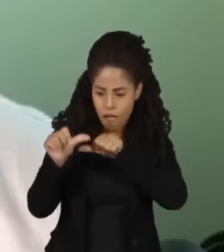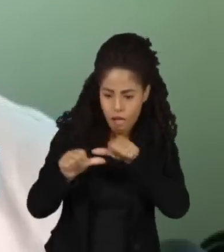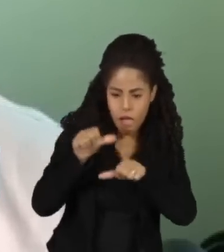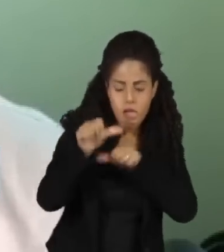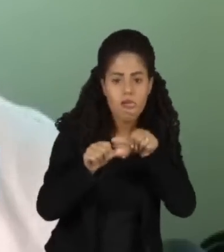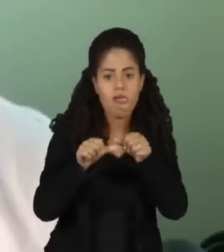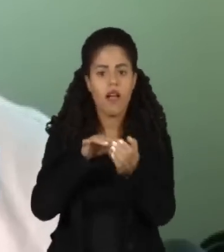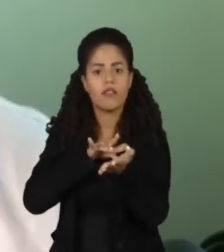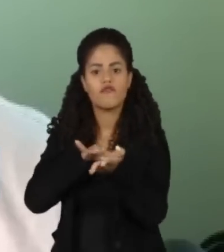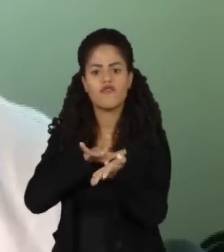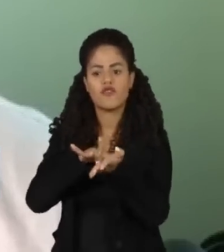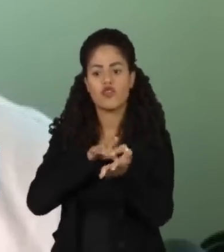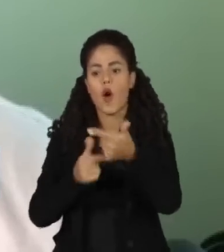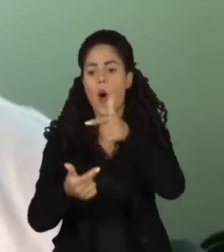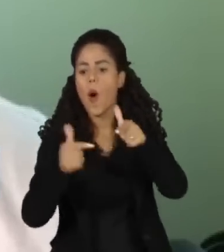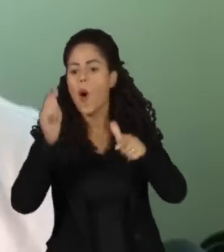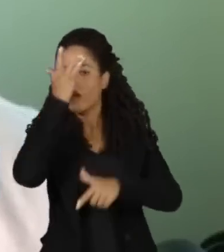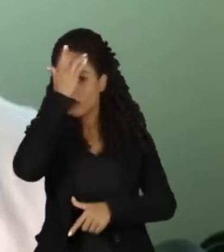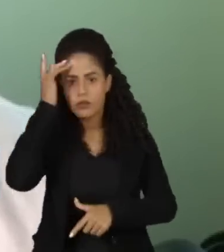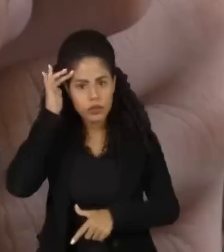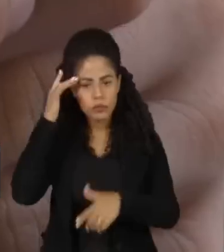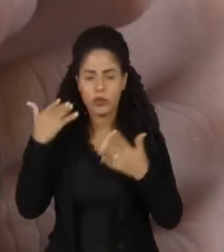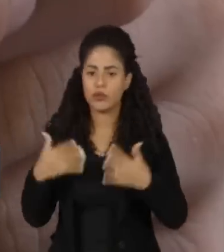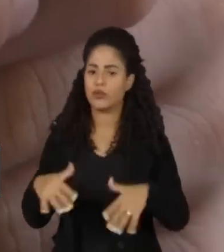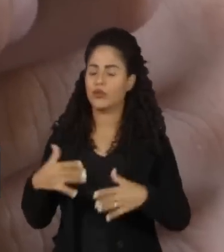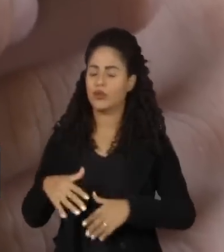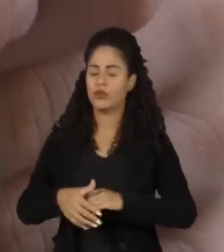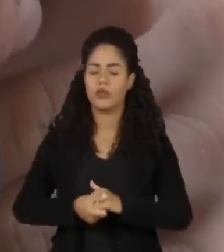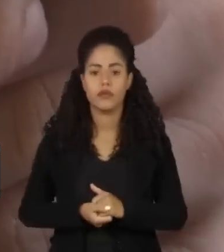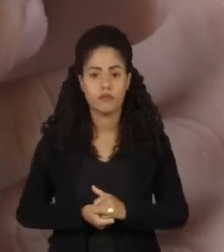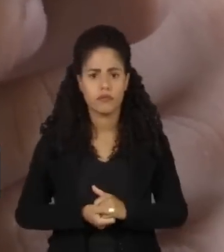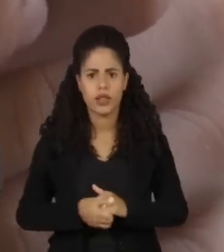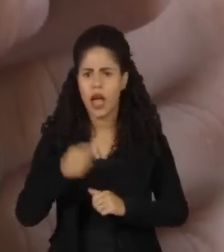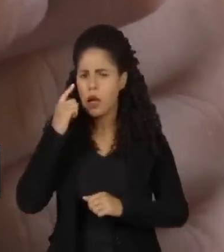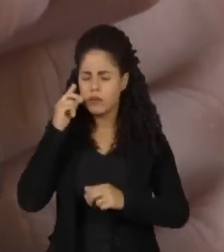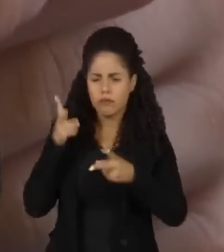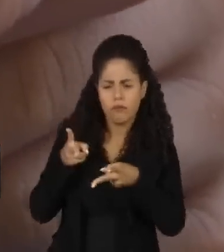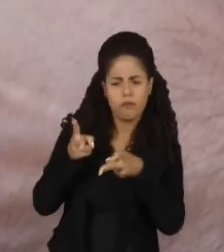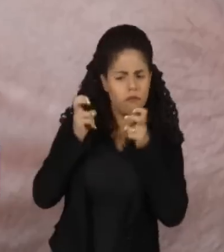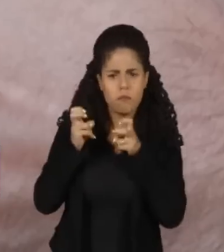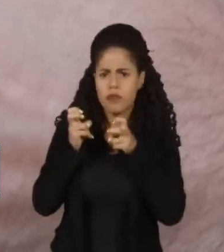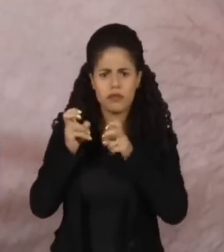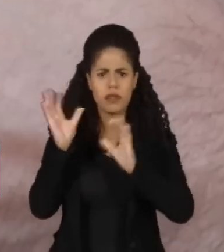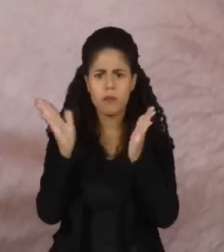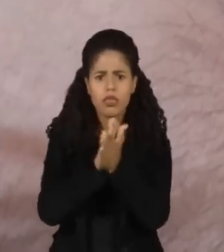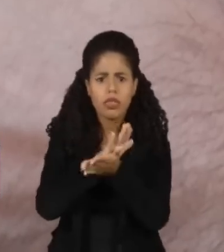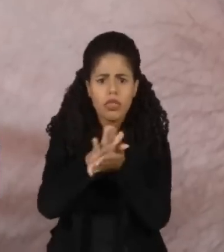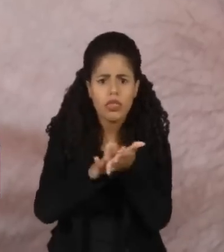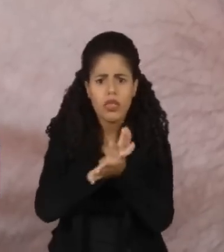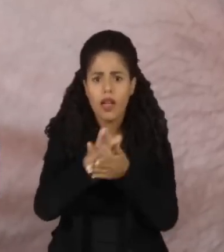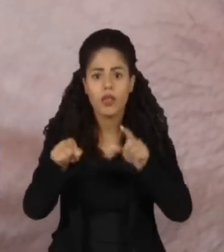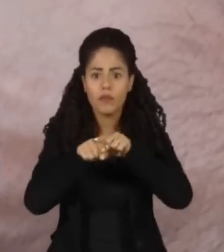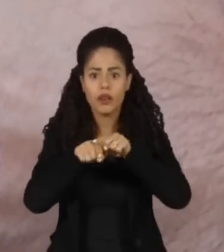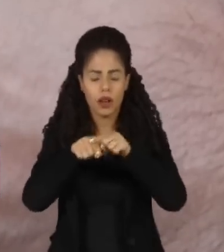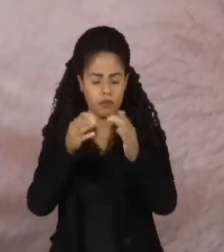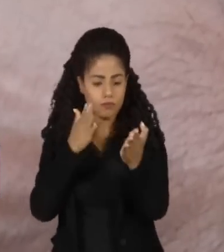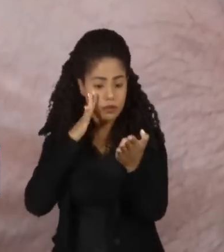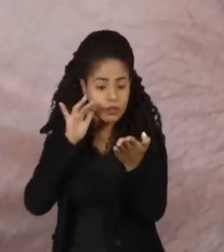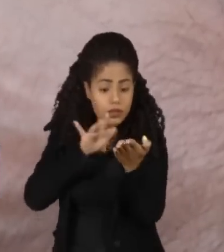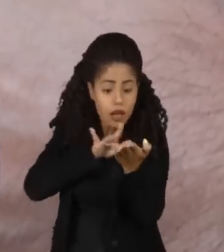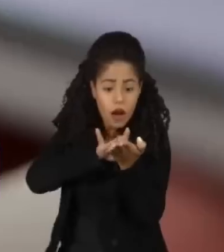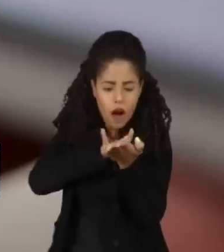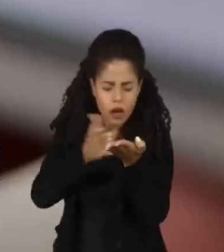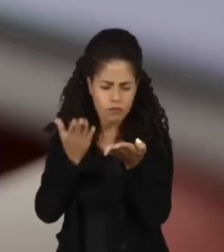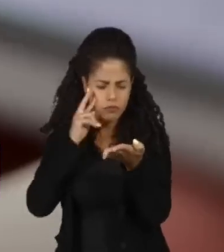fazer com que outra pessoa seja o verdadeiro beneficiário. A vítima não percebe o golpe porque uma máscara cobre a tela no momento da transação